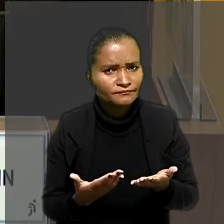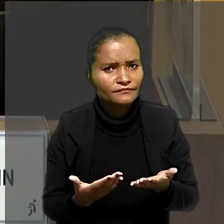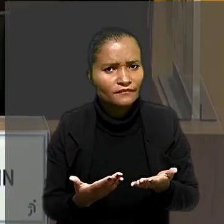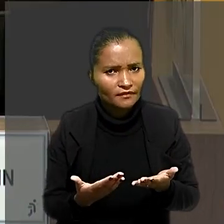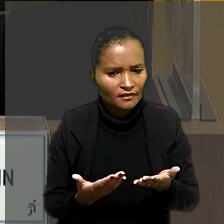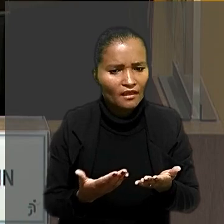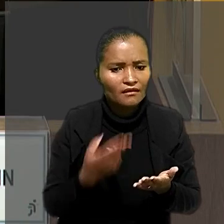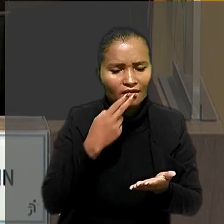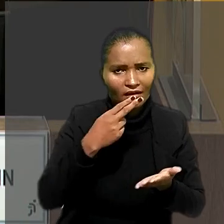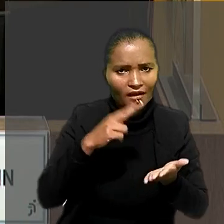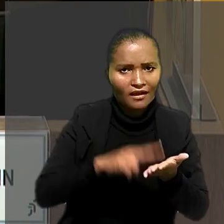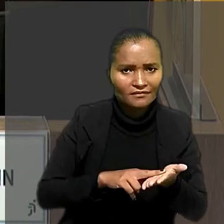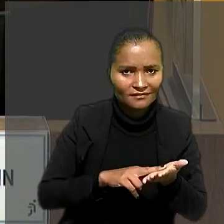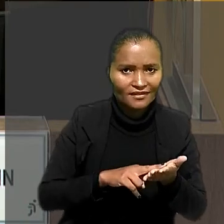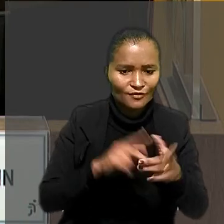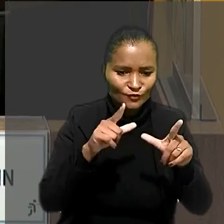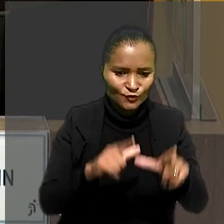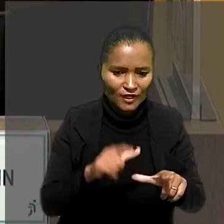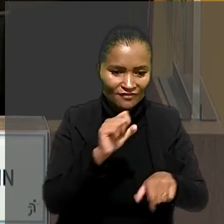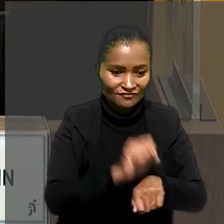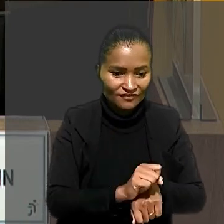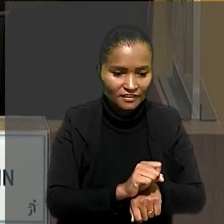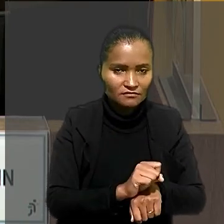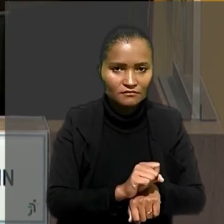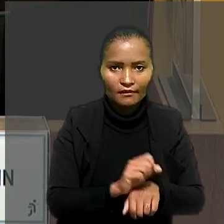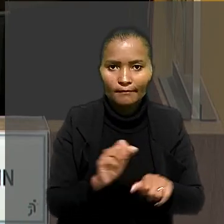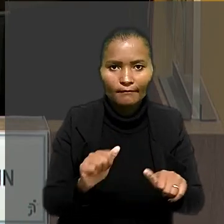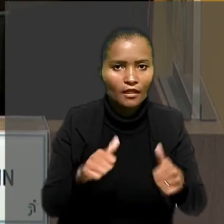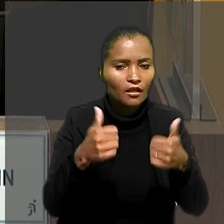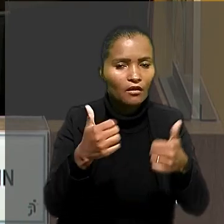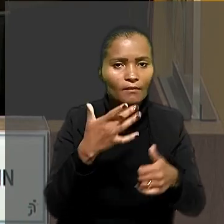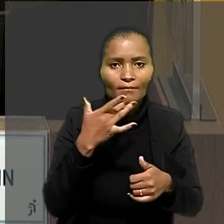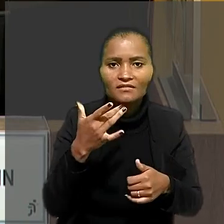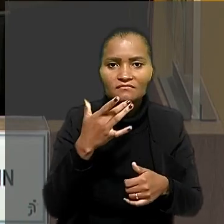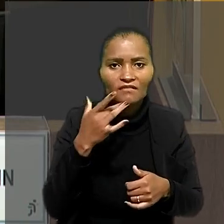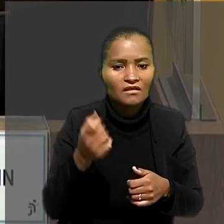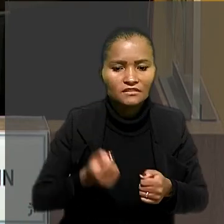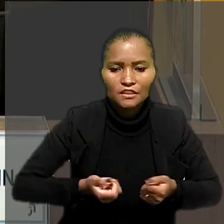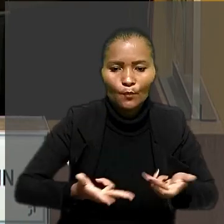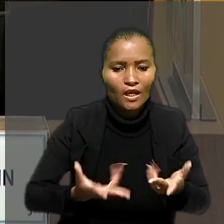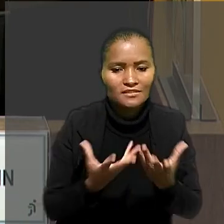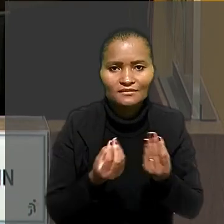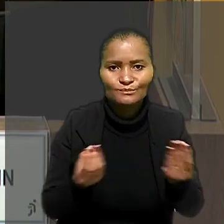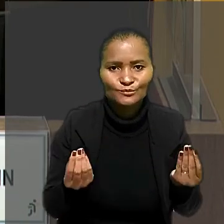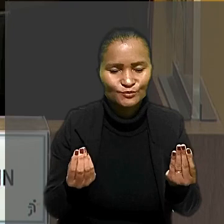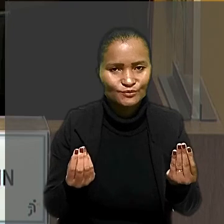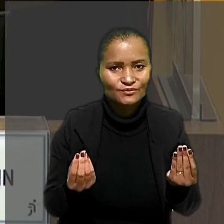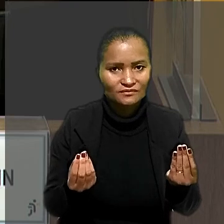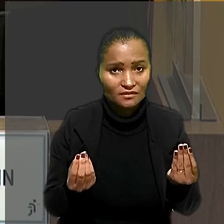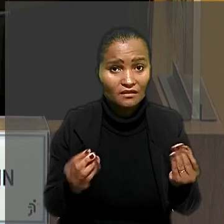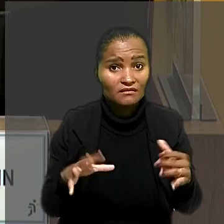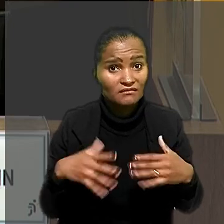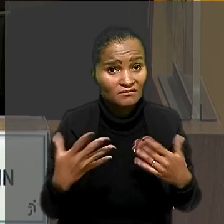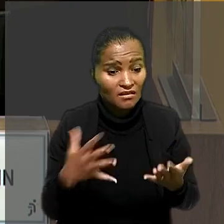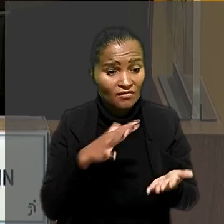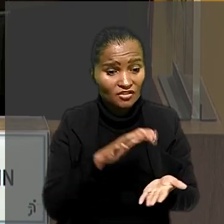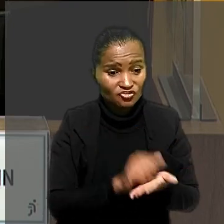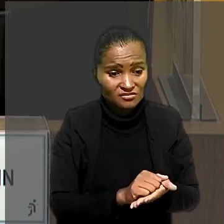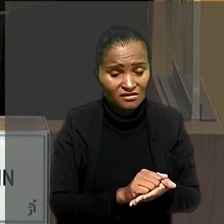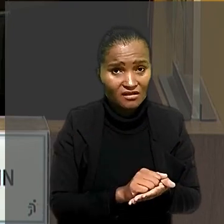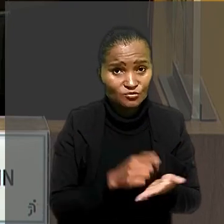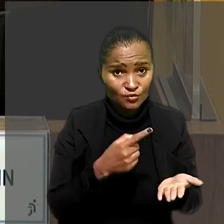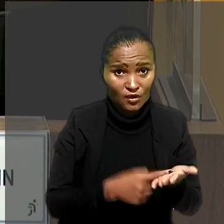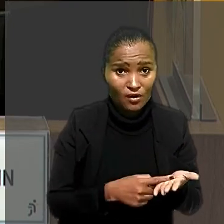fixo traz a facilidade e é menos oneroso a seu exercício. nada mais registrado no acordo